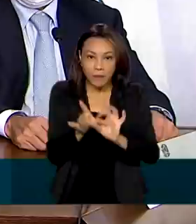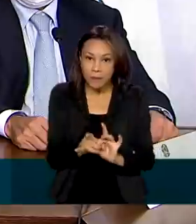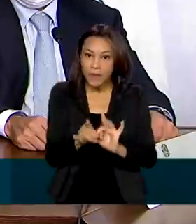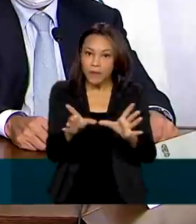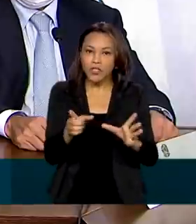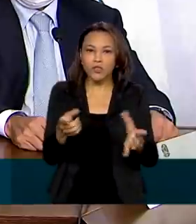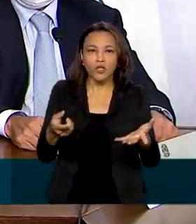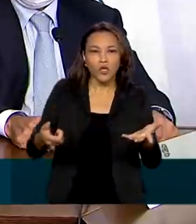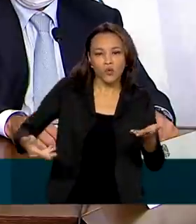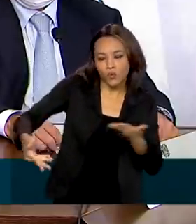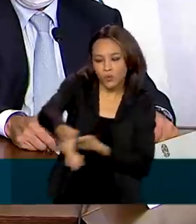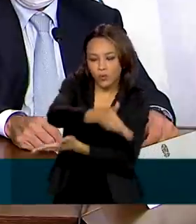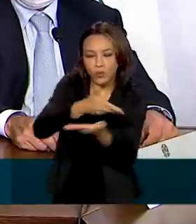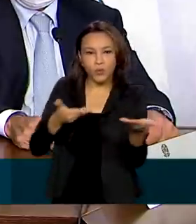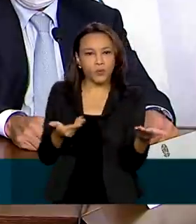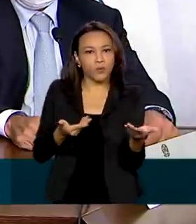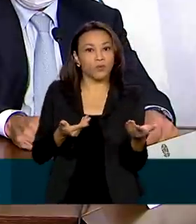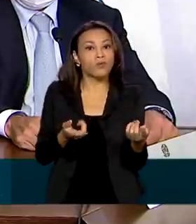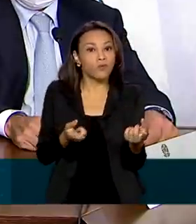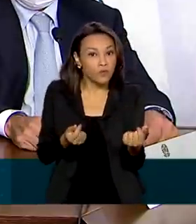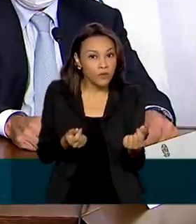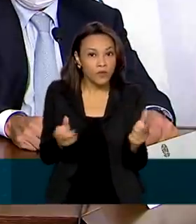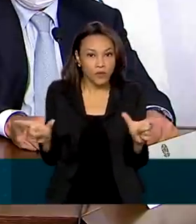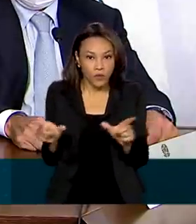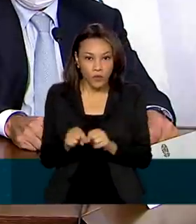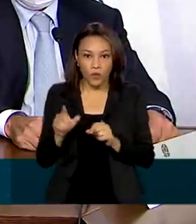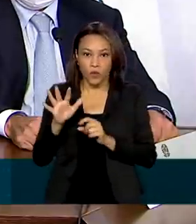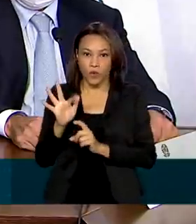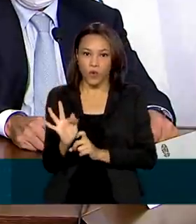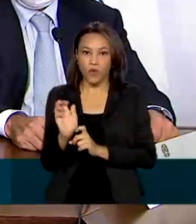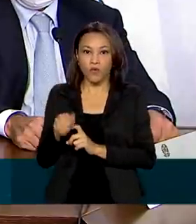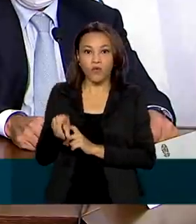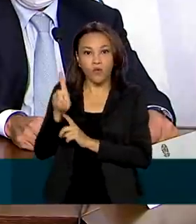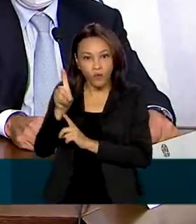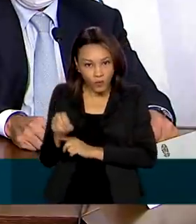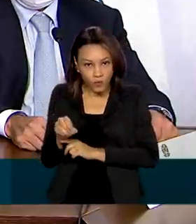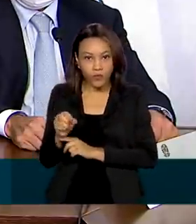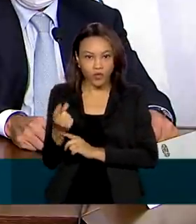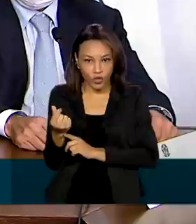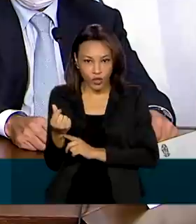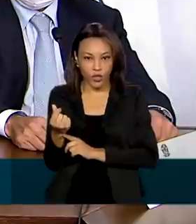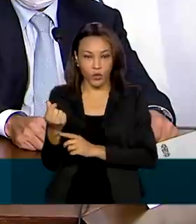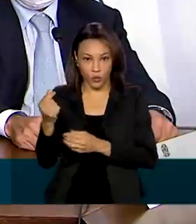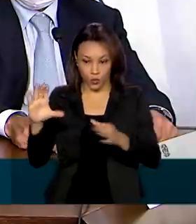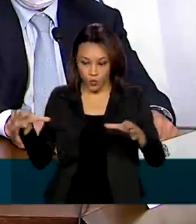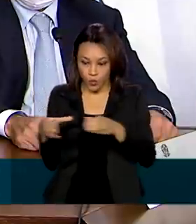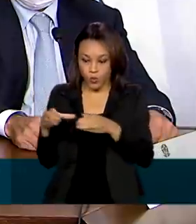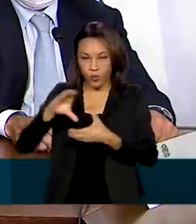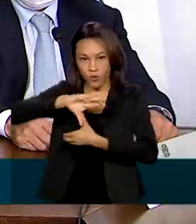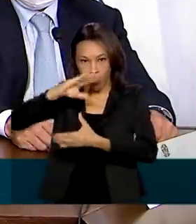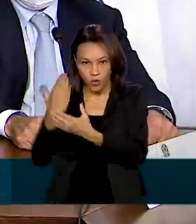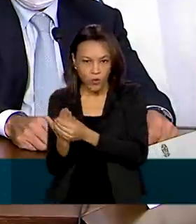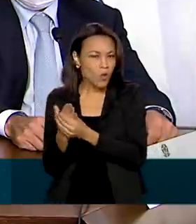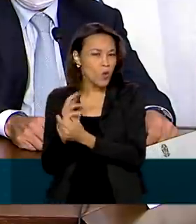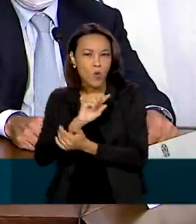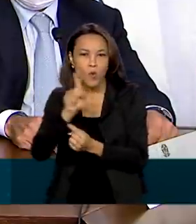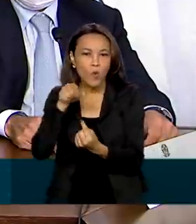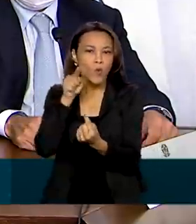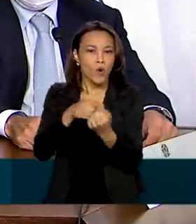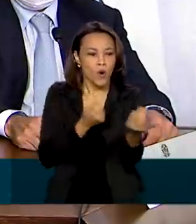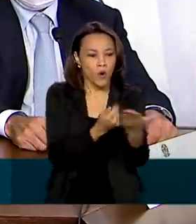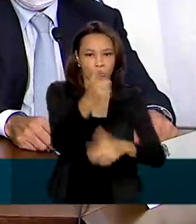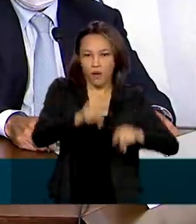recursos do Fundo de Desenvolvimento do Mercosul para fins de aquisição de equipamentos de saúde